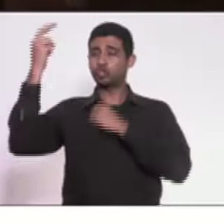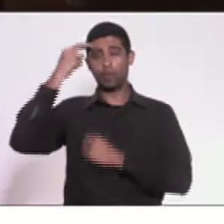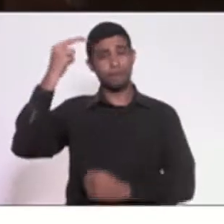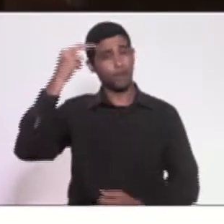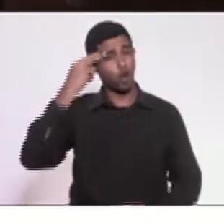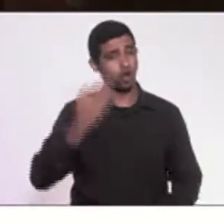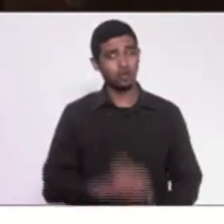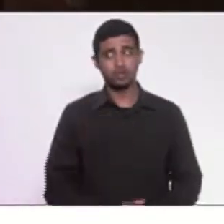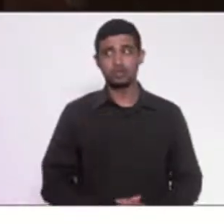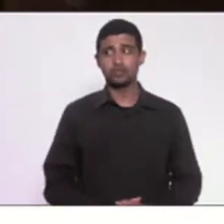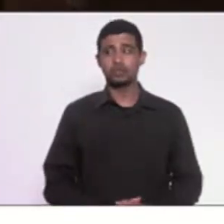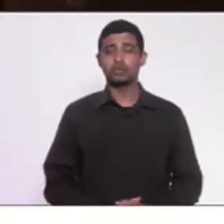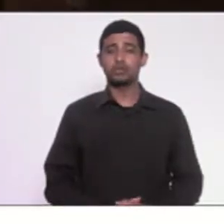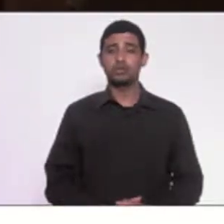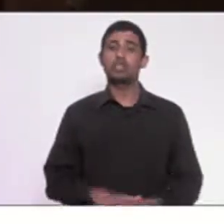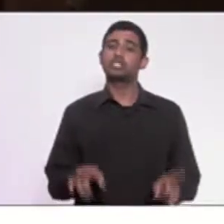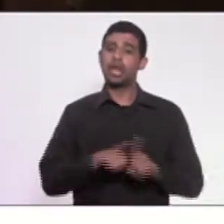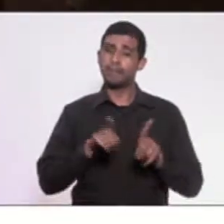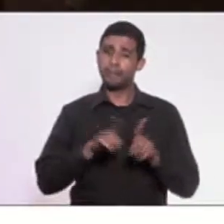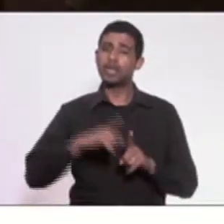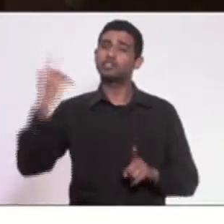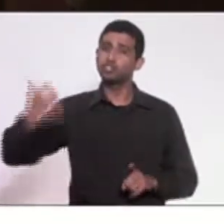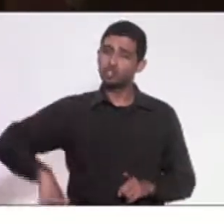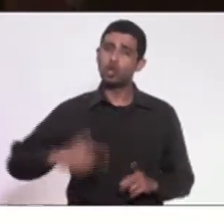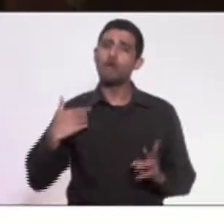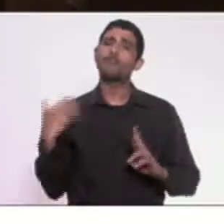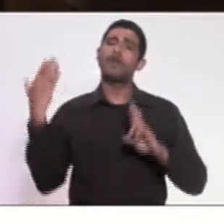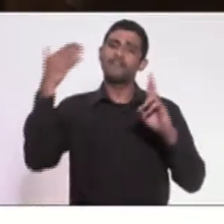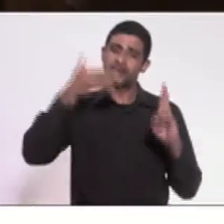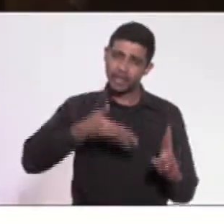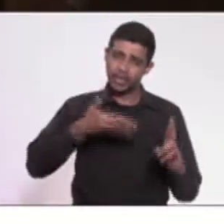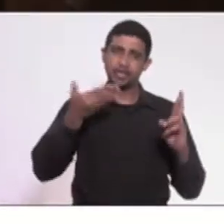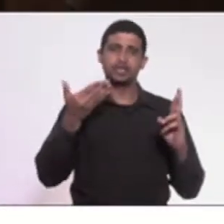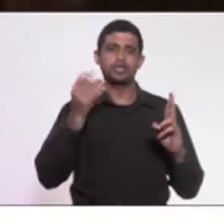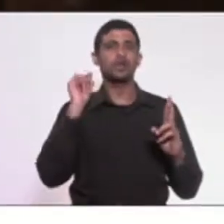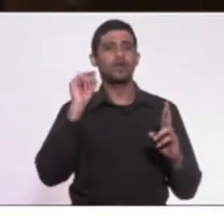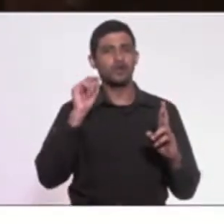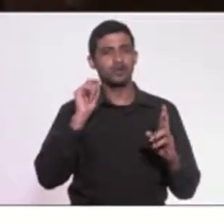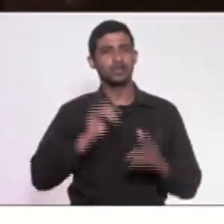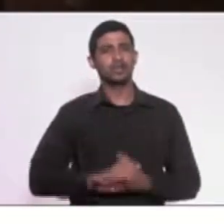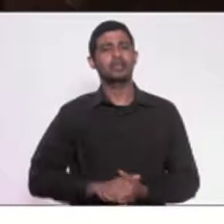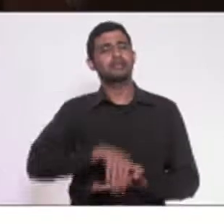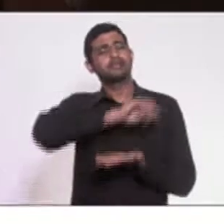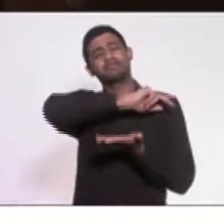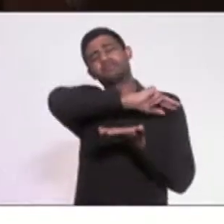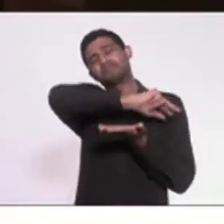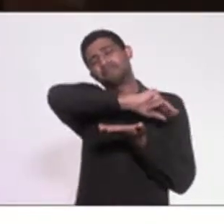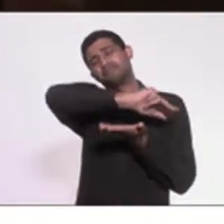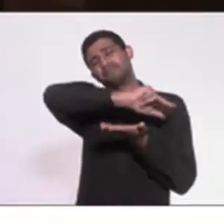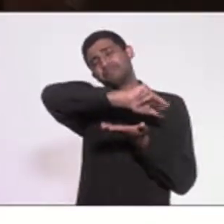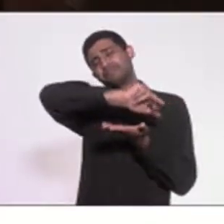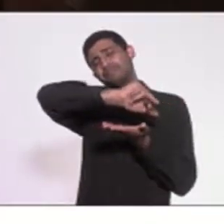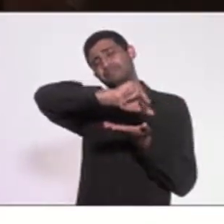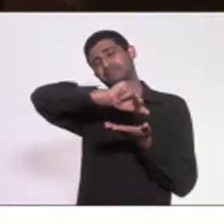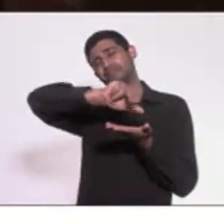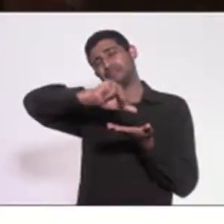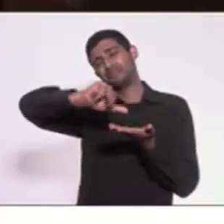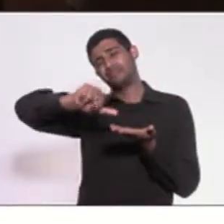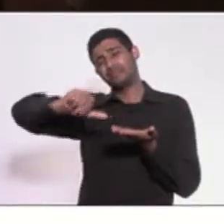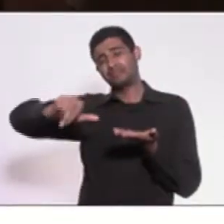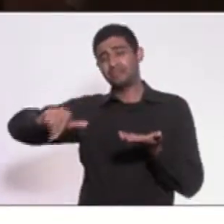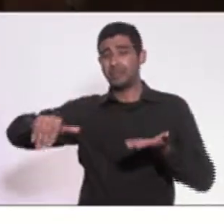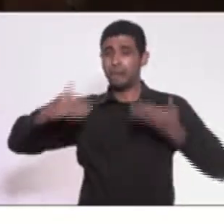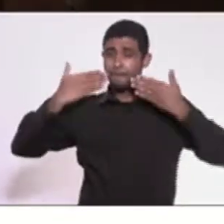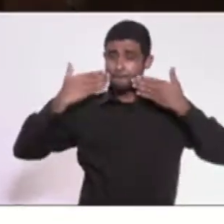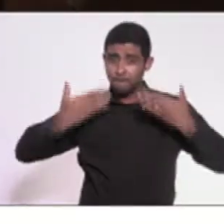Quero fazer referência novamente a várias situações que revelam